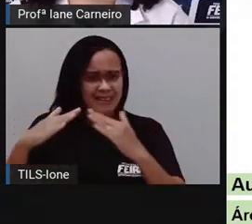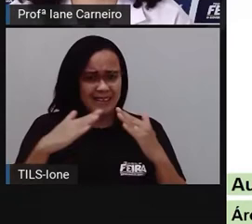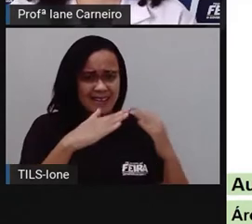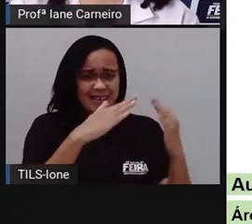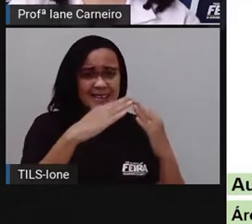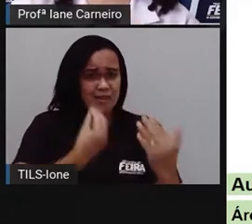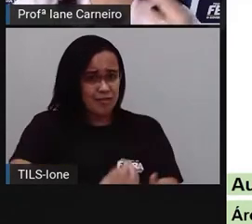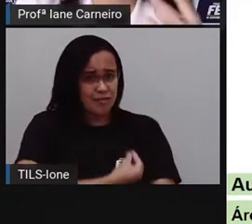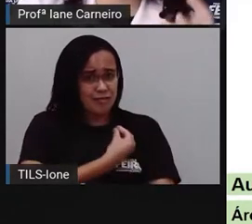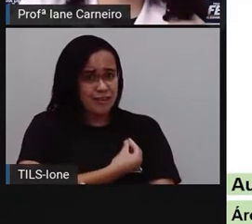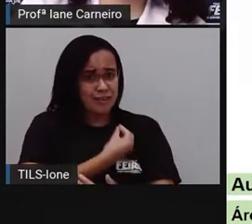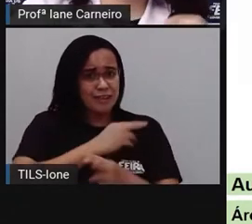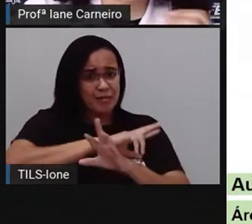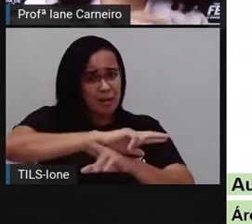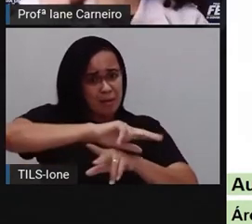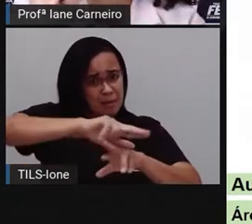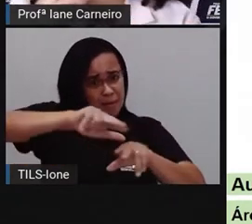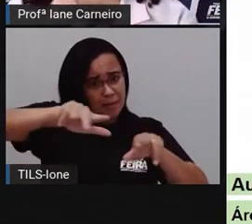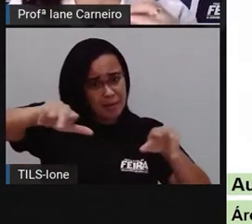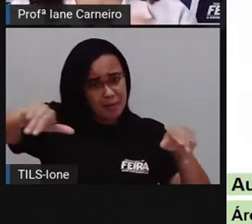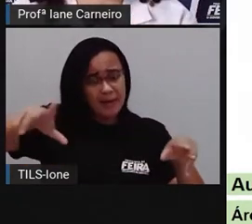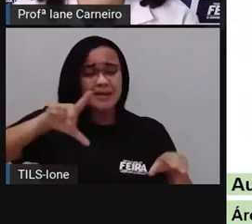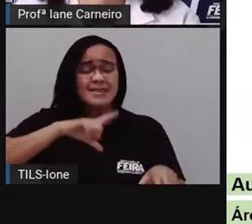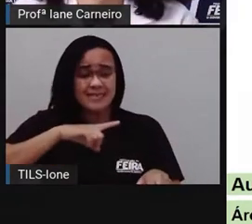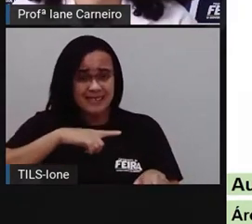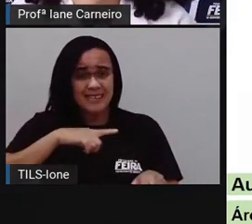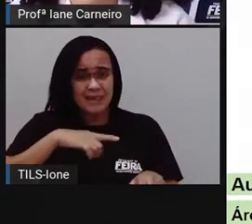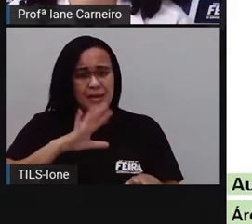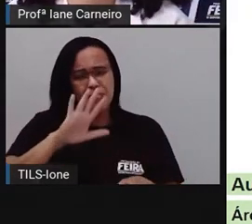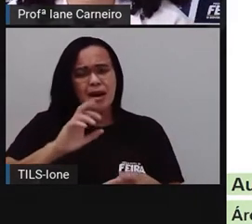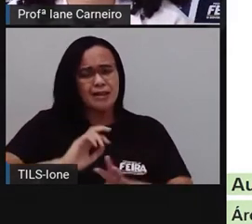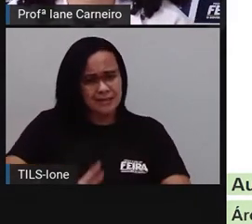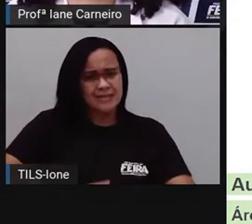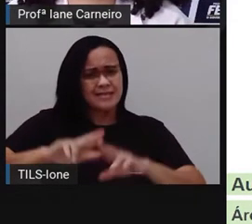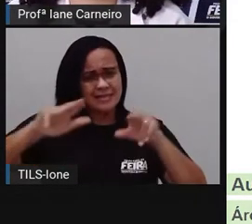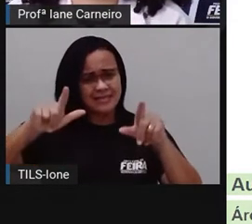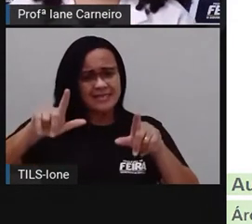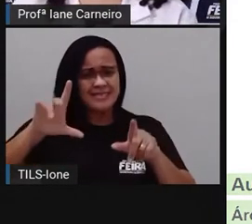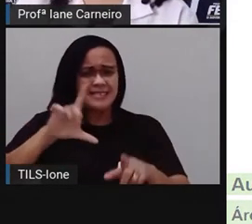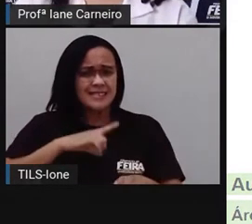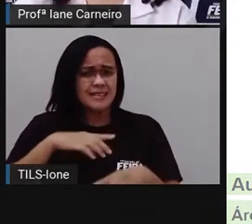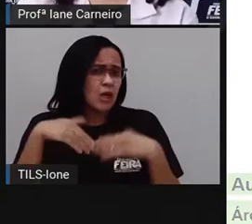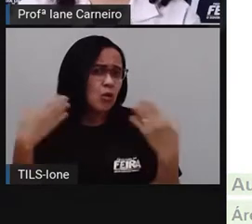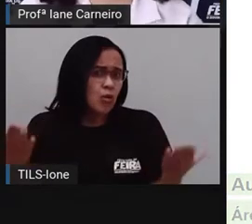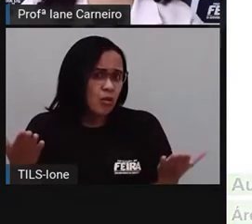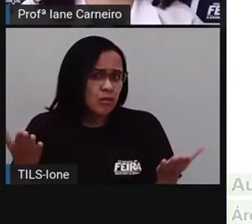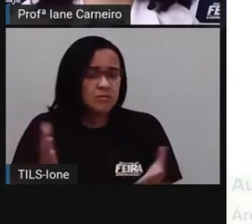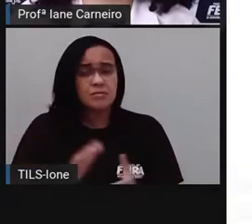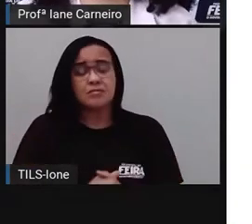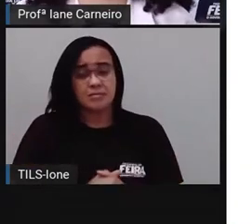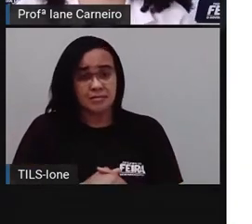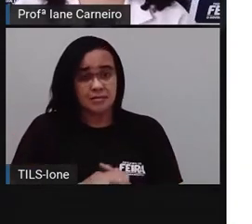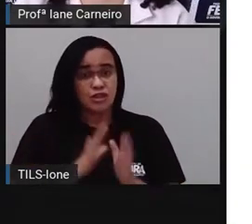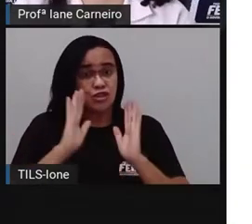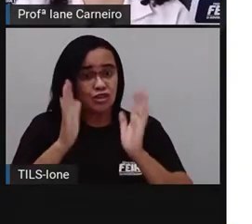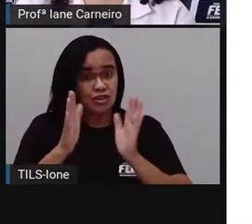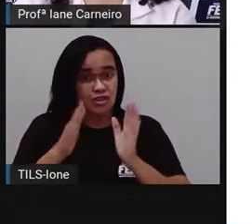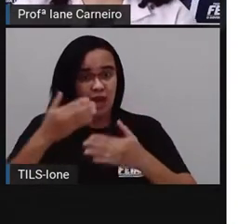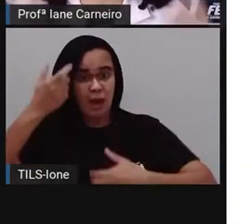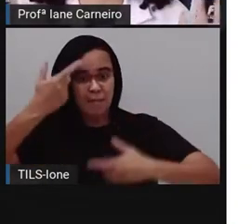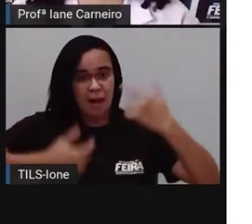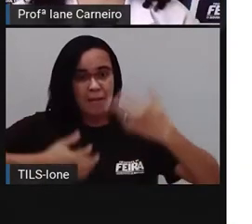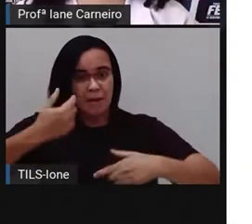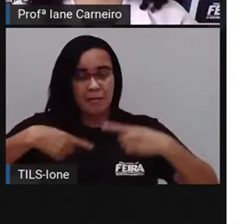viver. E a gente foi vendo que tem uma diferença. Olha só. A gente discutiu em algumas aulas